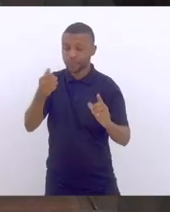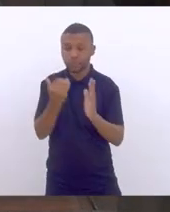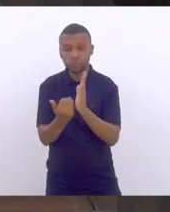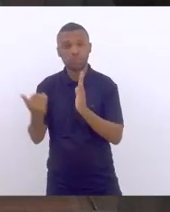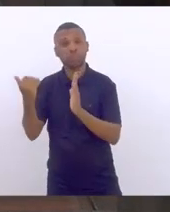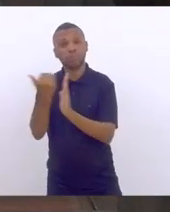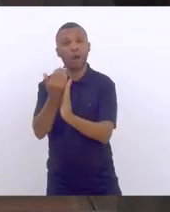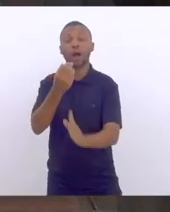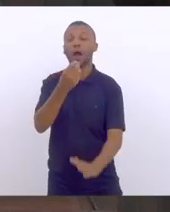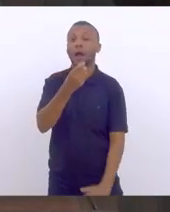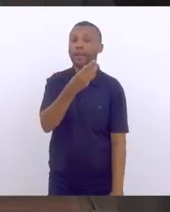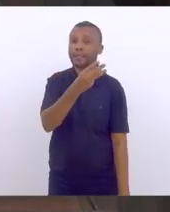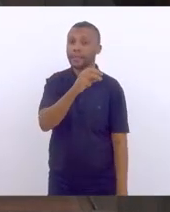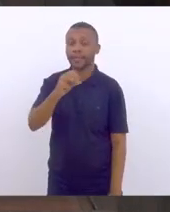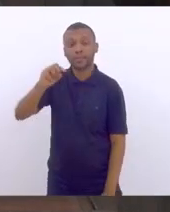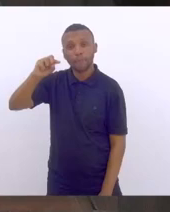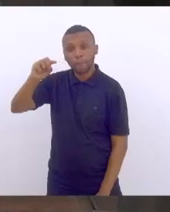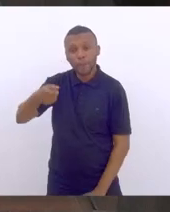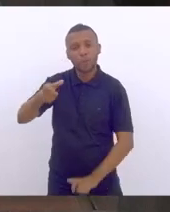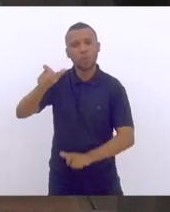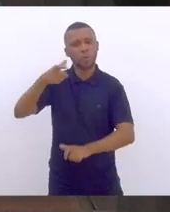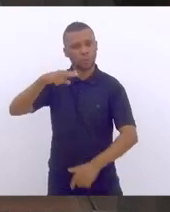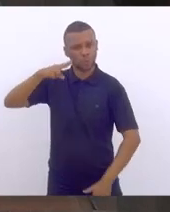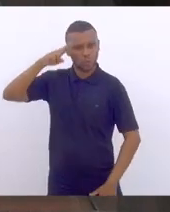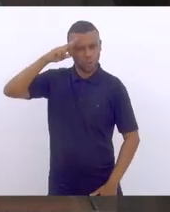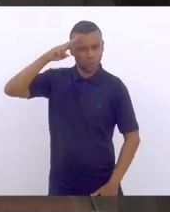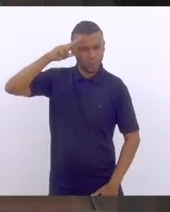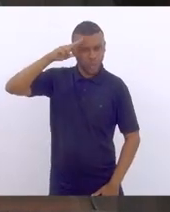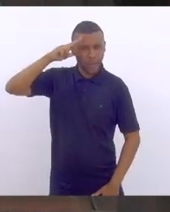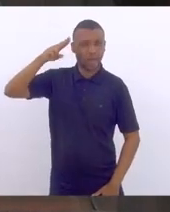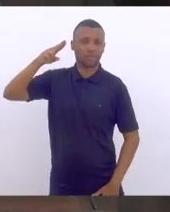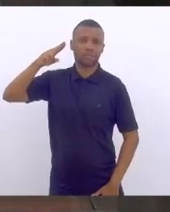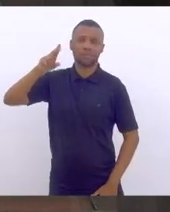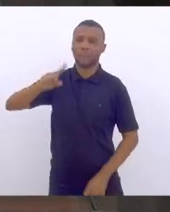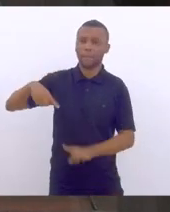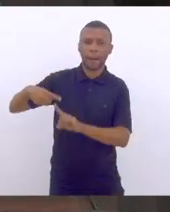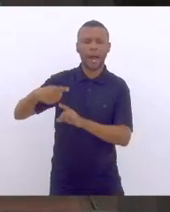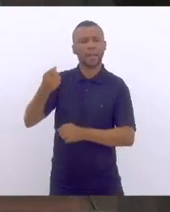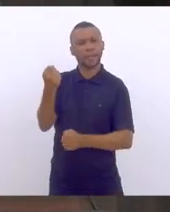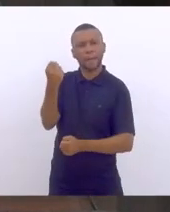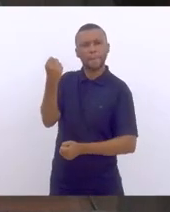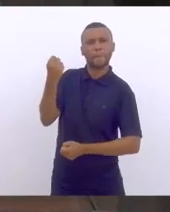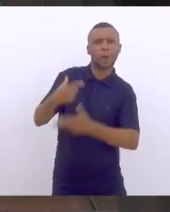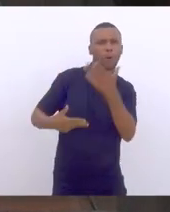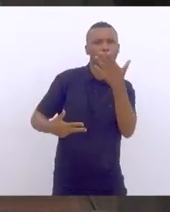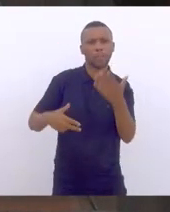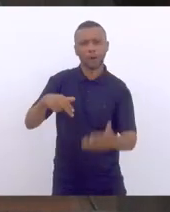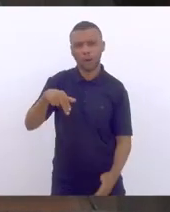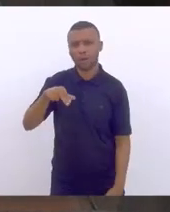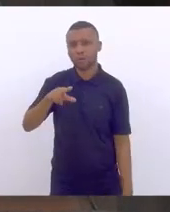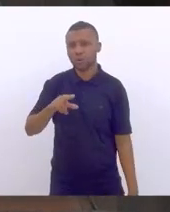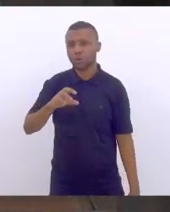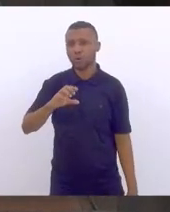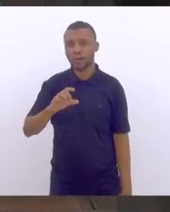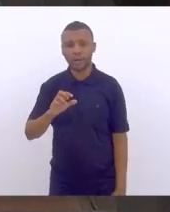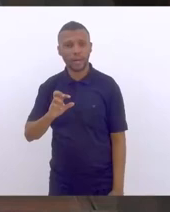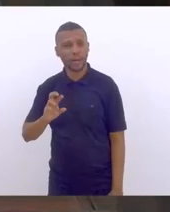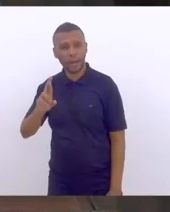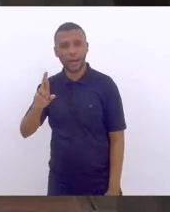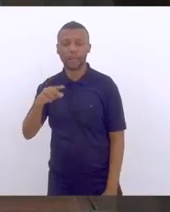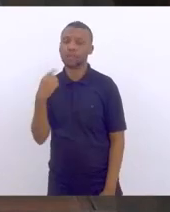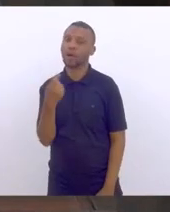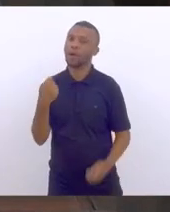ogivas nucleares, nós temos que contrapor a isso alguma esperança